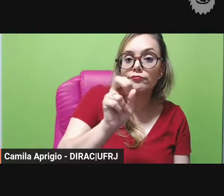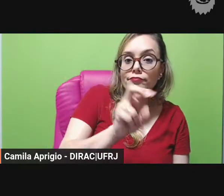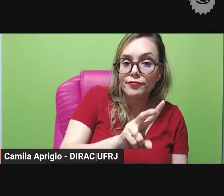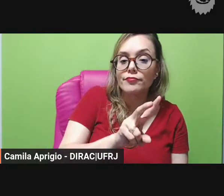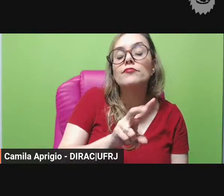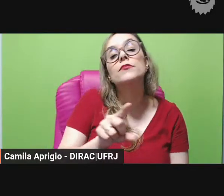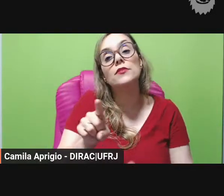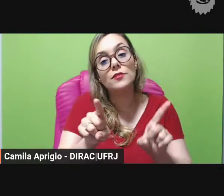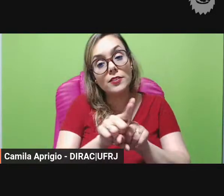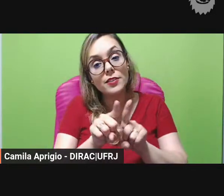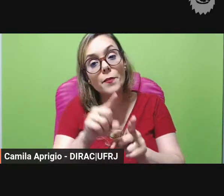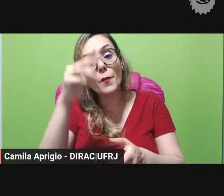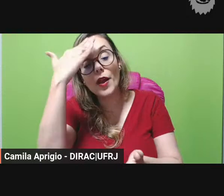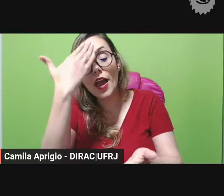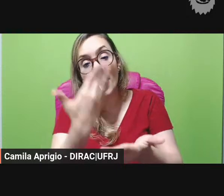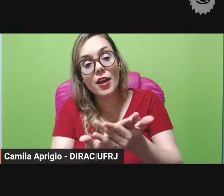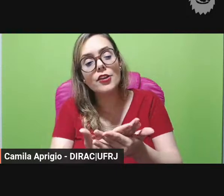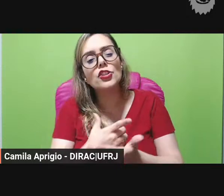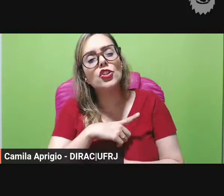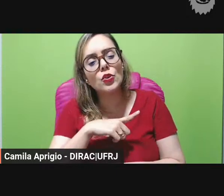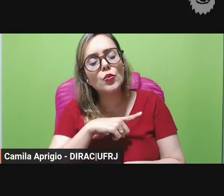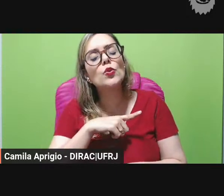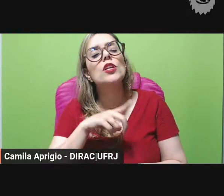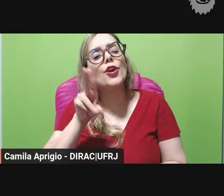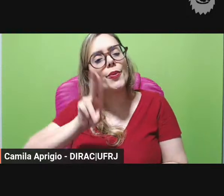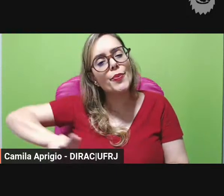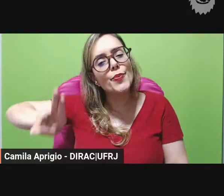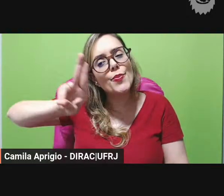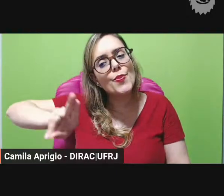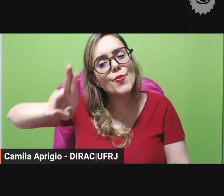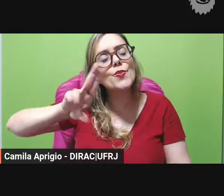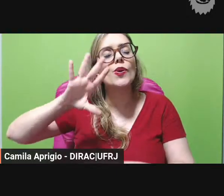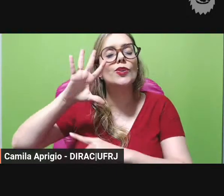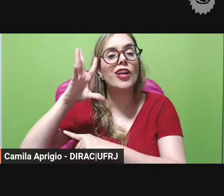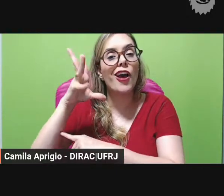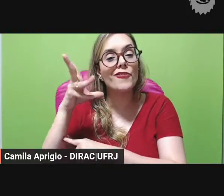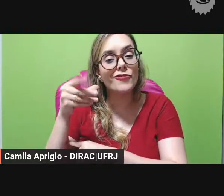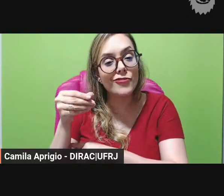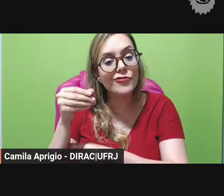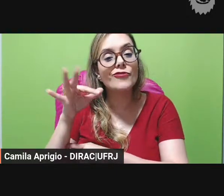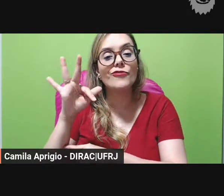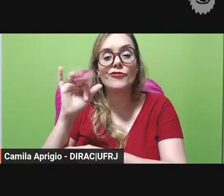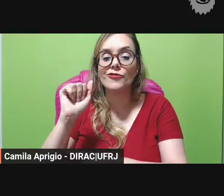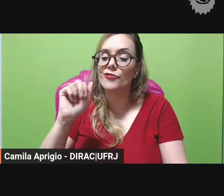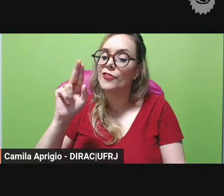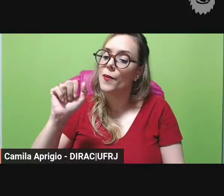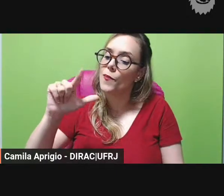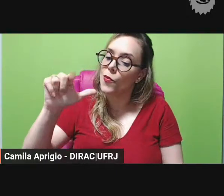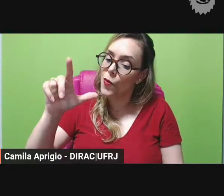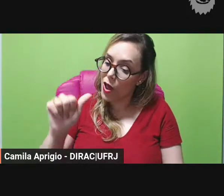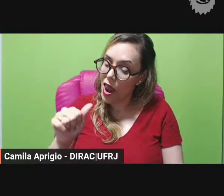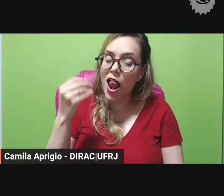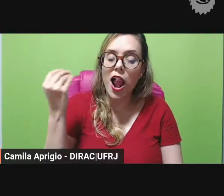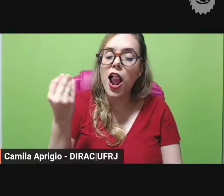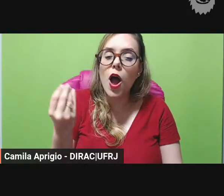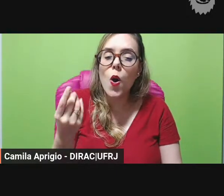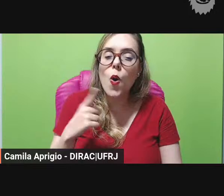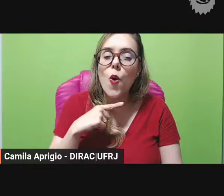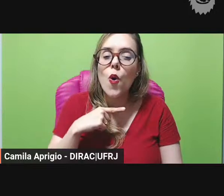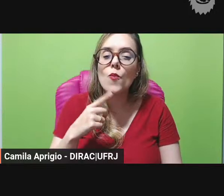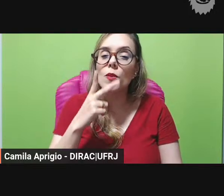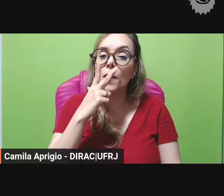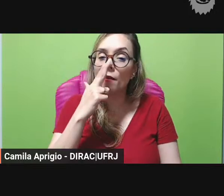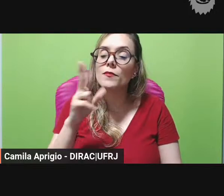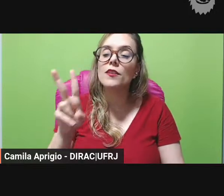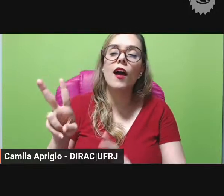uso né da fábula como código alegórico dessas alusões a